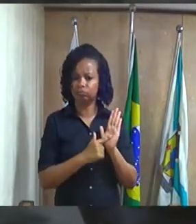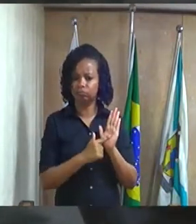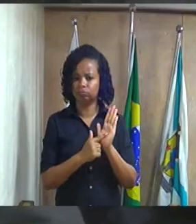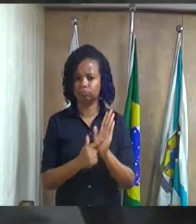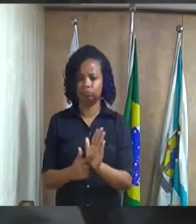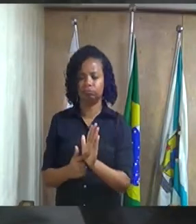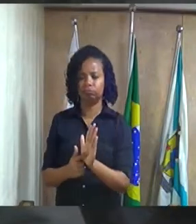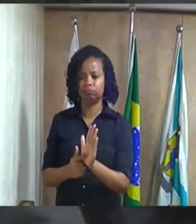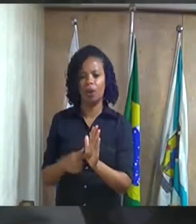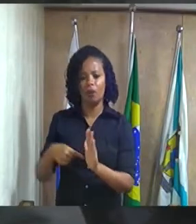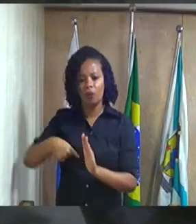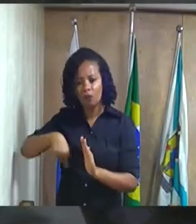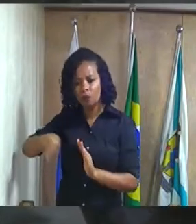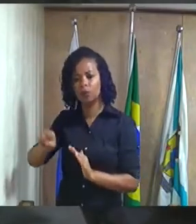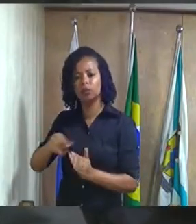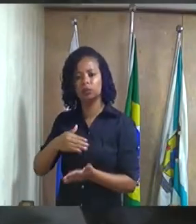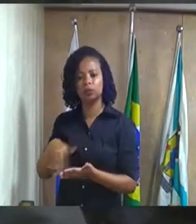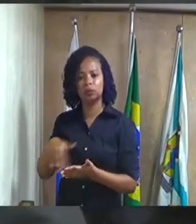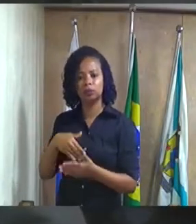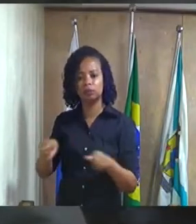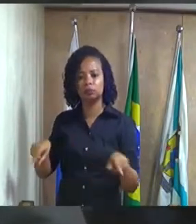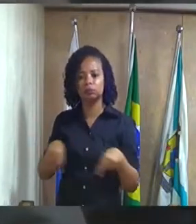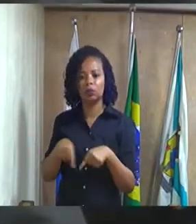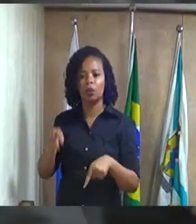fui até a secretaria de urbanismo